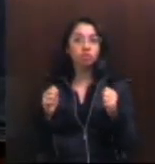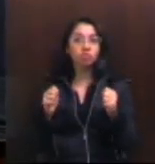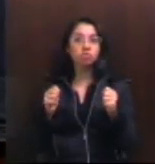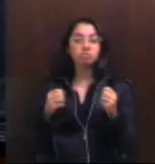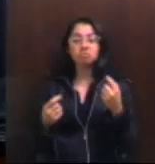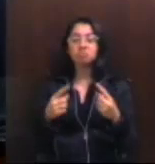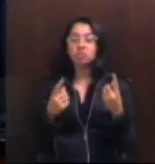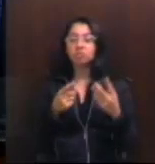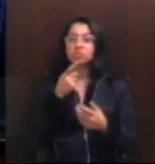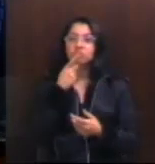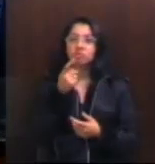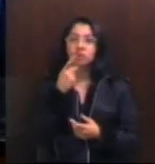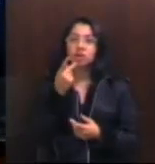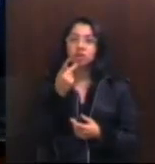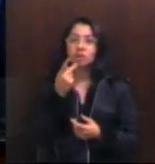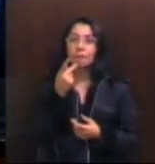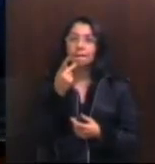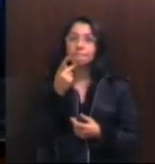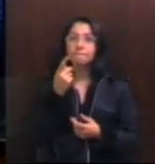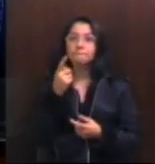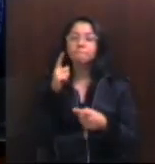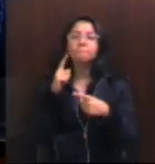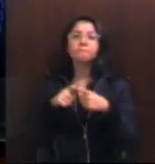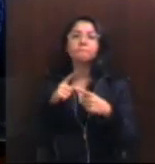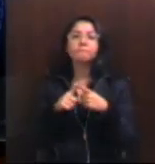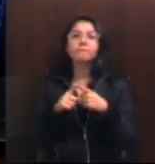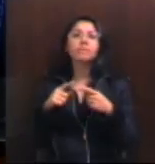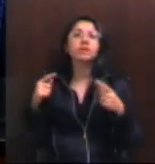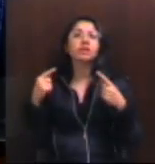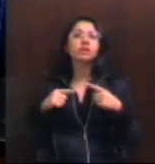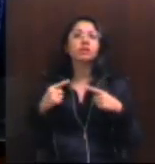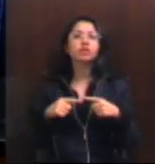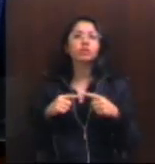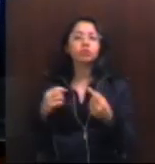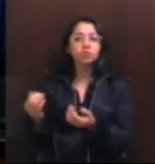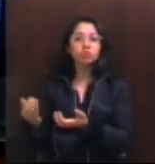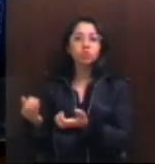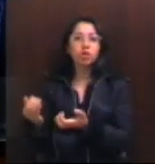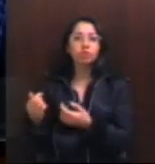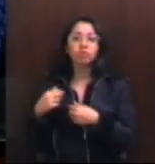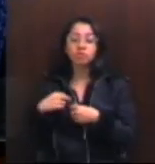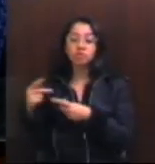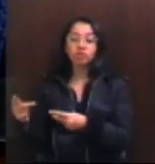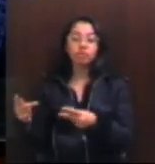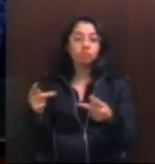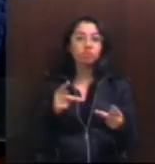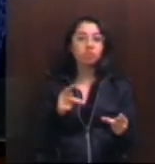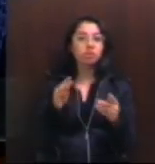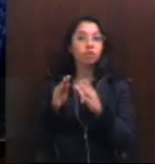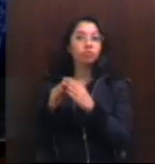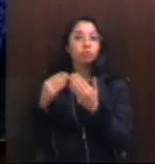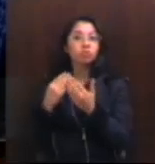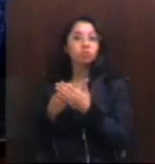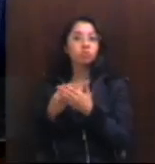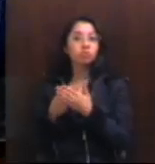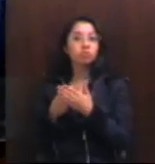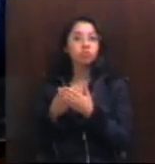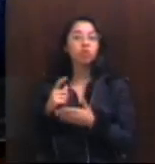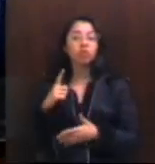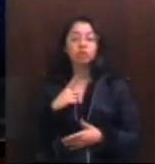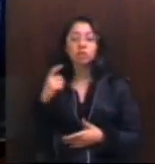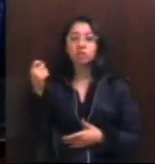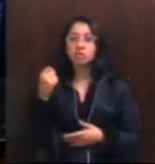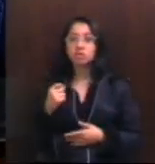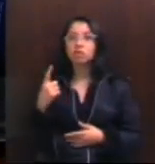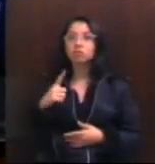Alguns dizem, pelo que lutam esses jovens? E eu visitei algumas das escolas, como tenho a certeza que outras